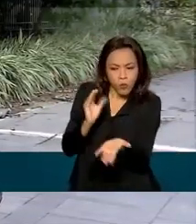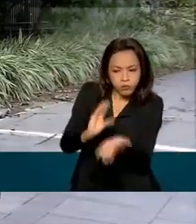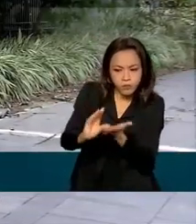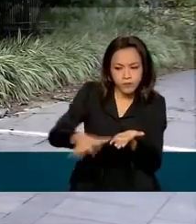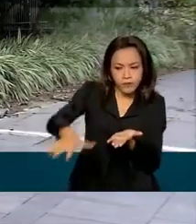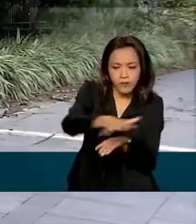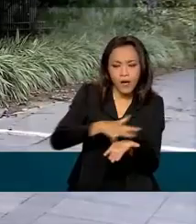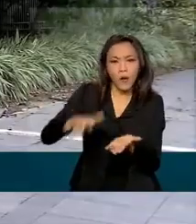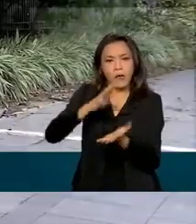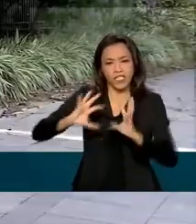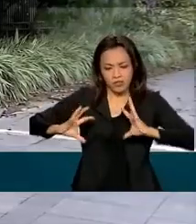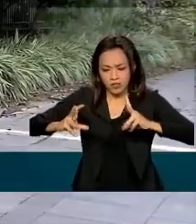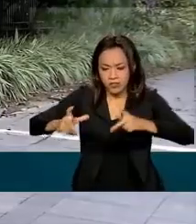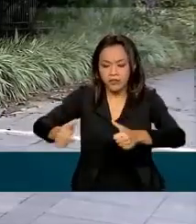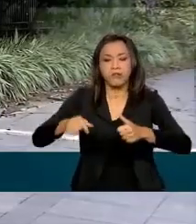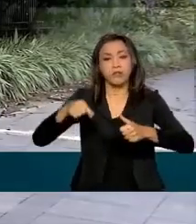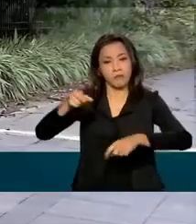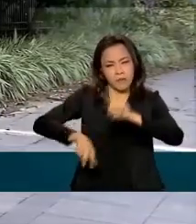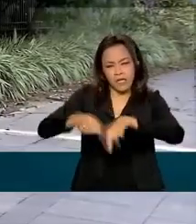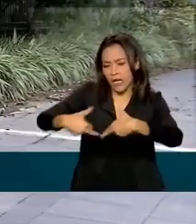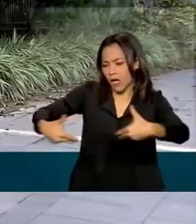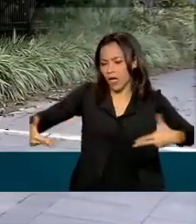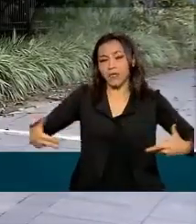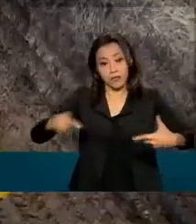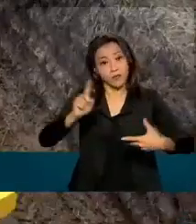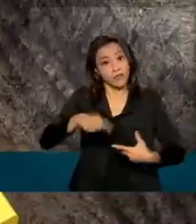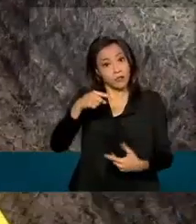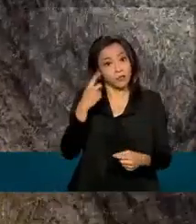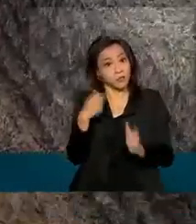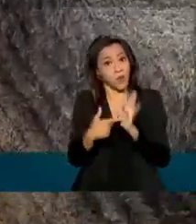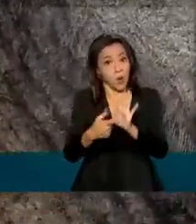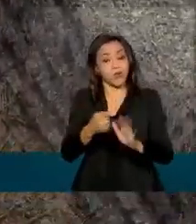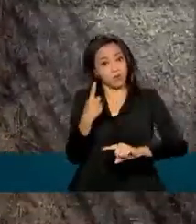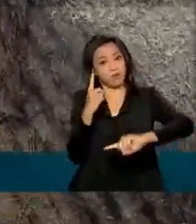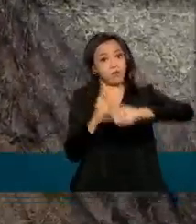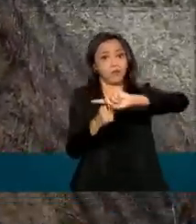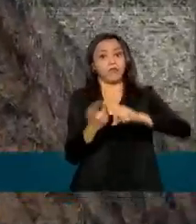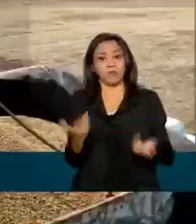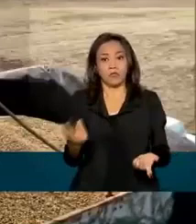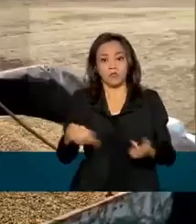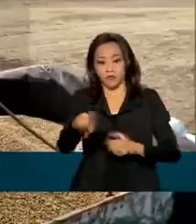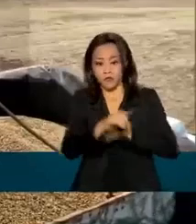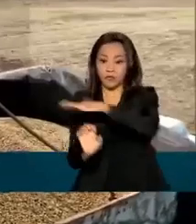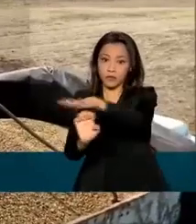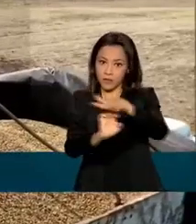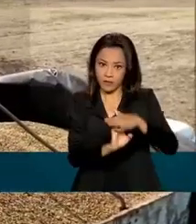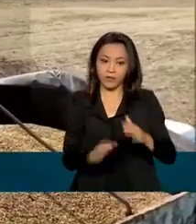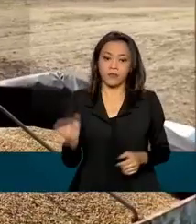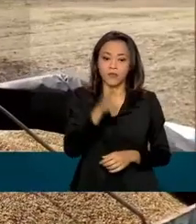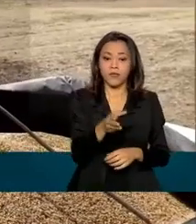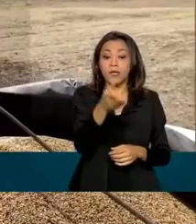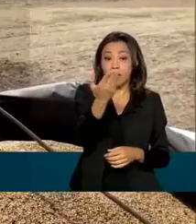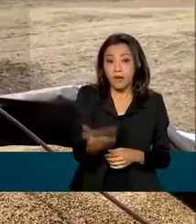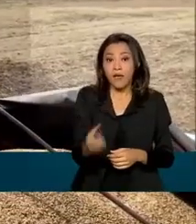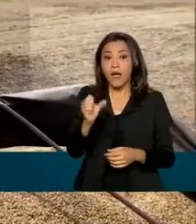equipamentos, o que representa um sinal de otimismo dos empresários. O cenário externo com a alta do preço das commodities, como a soja